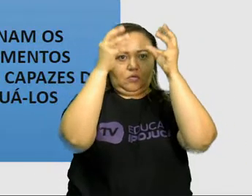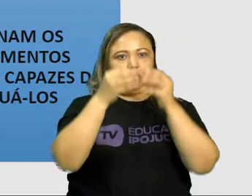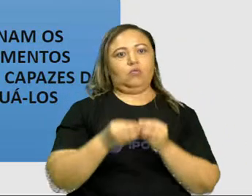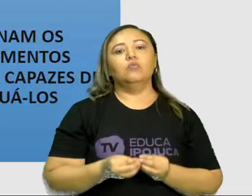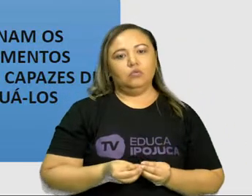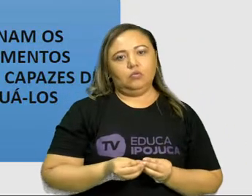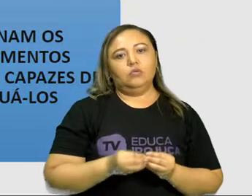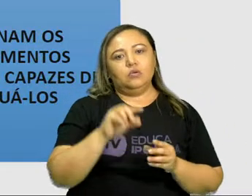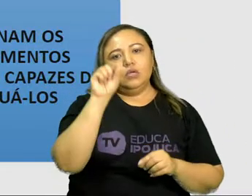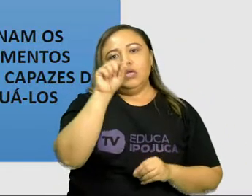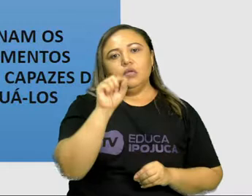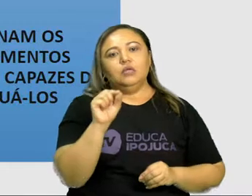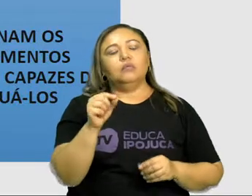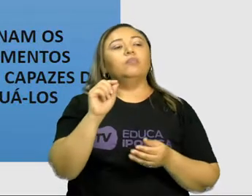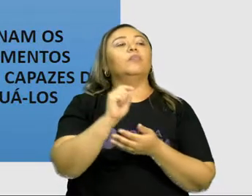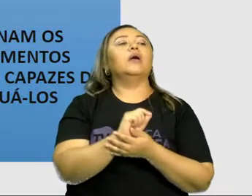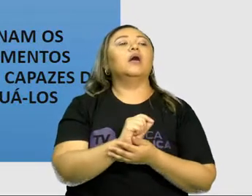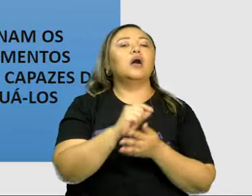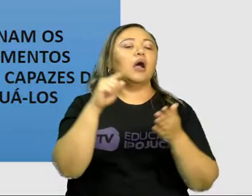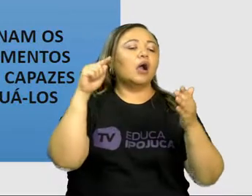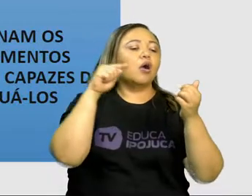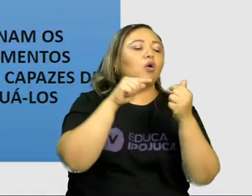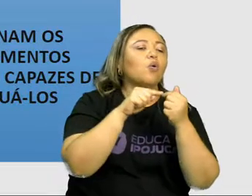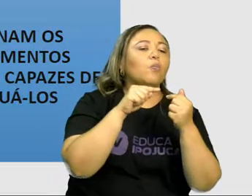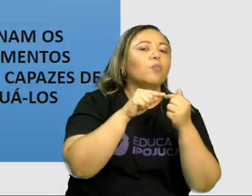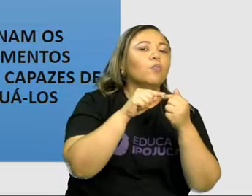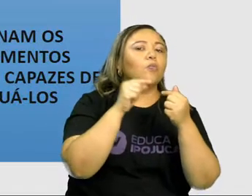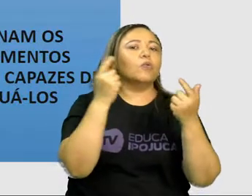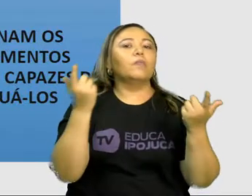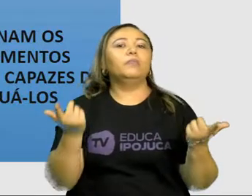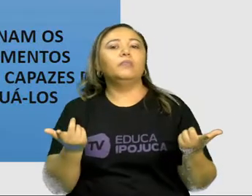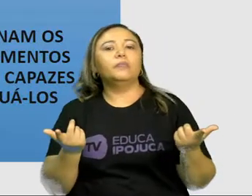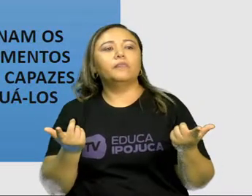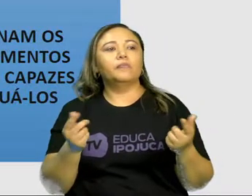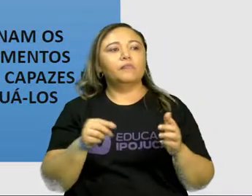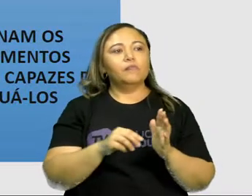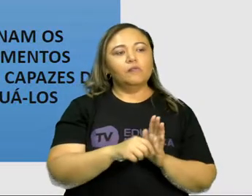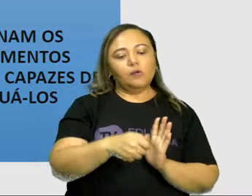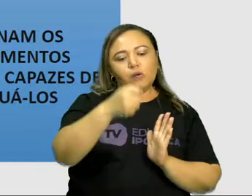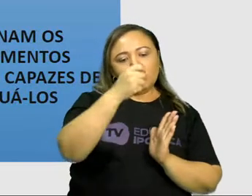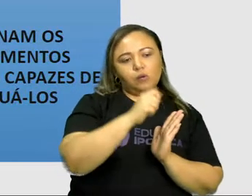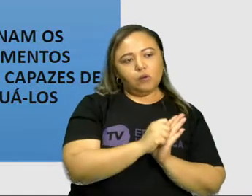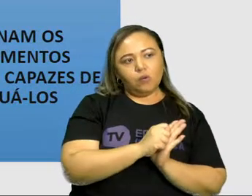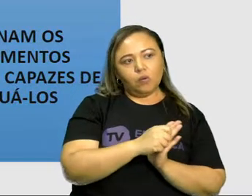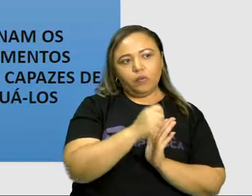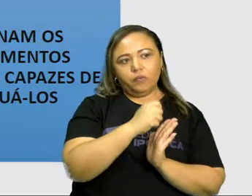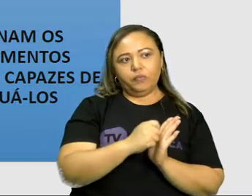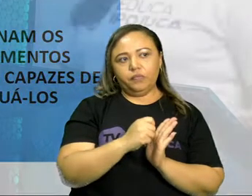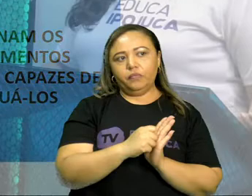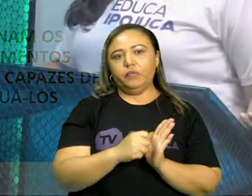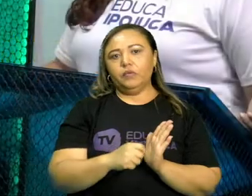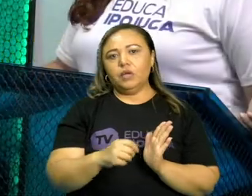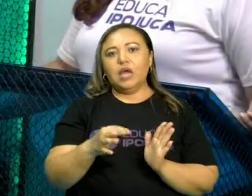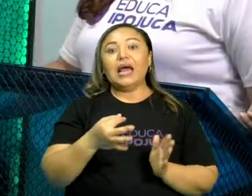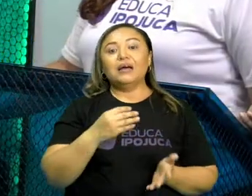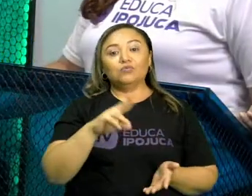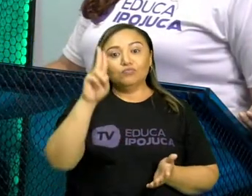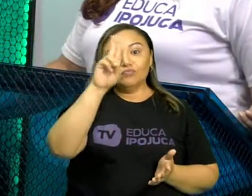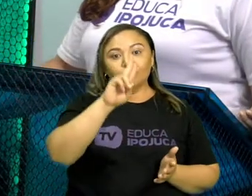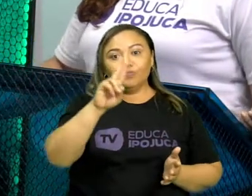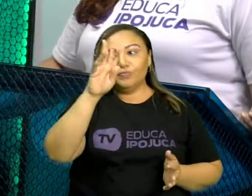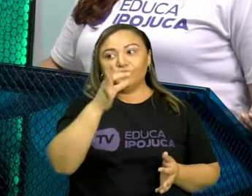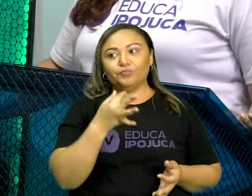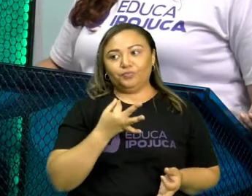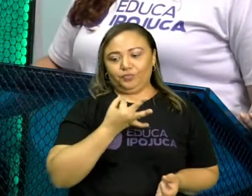enunciados ou discursos podem servir de argumento. Então os próprios argumentos, eles